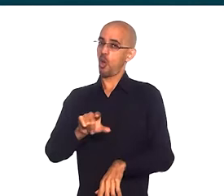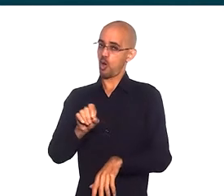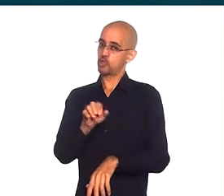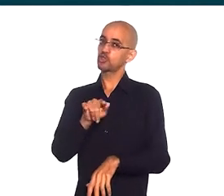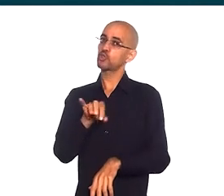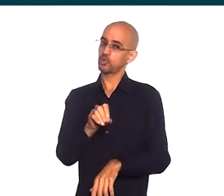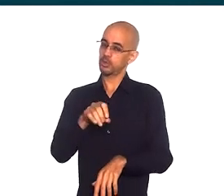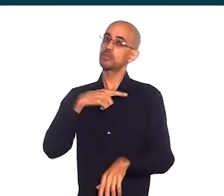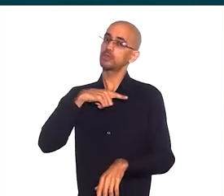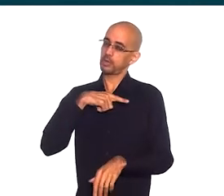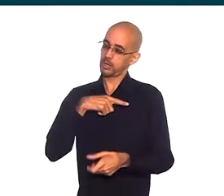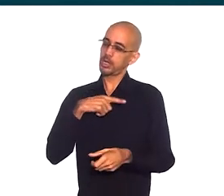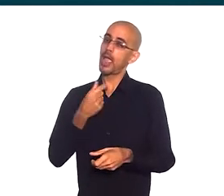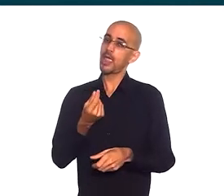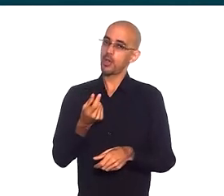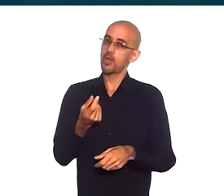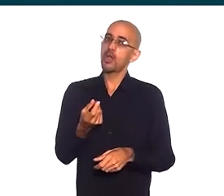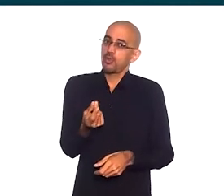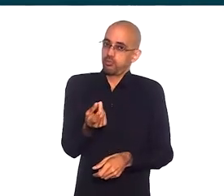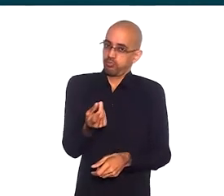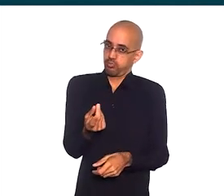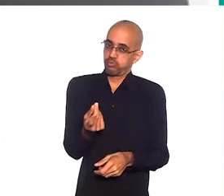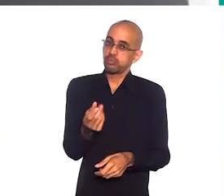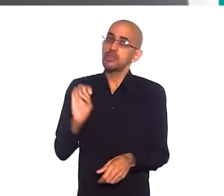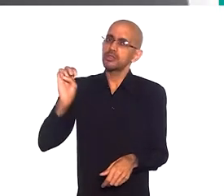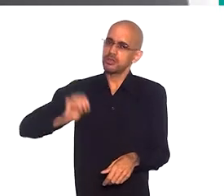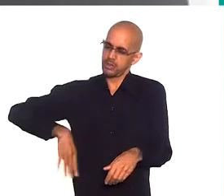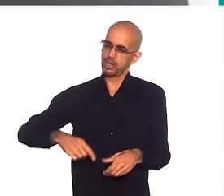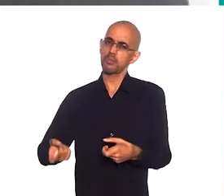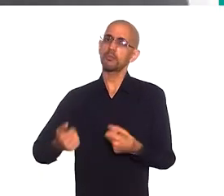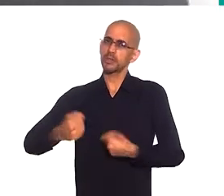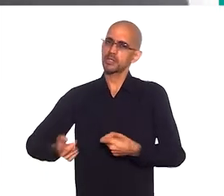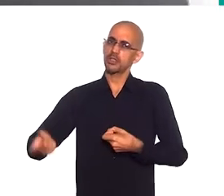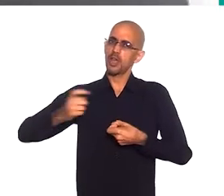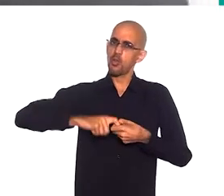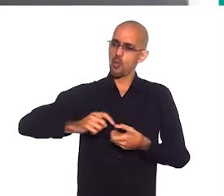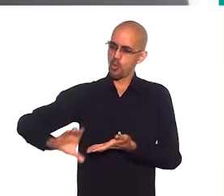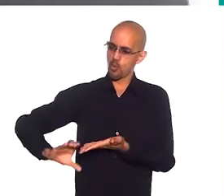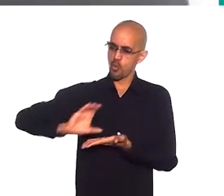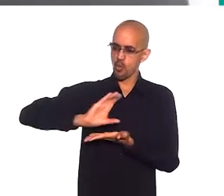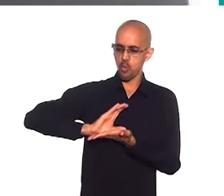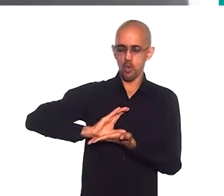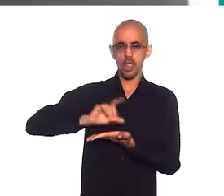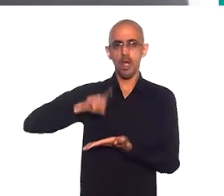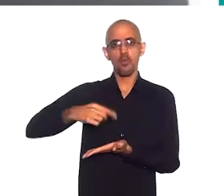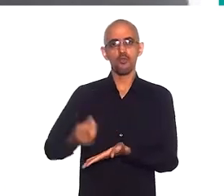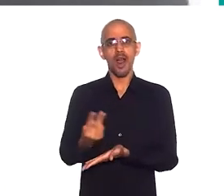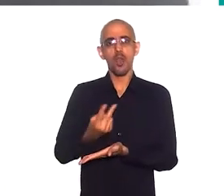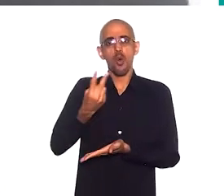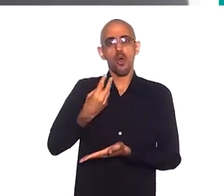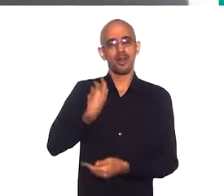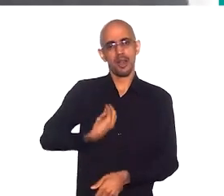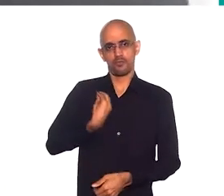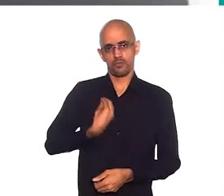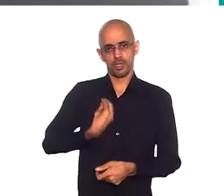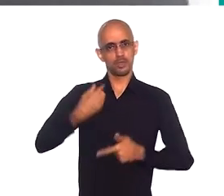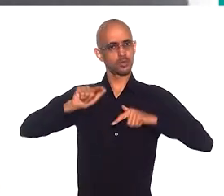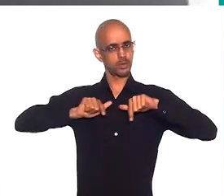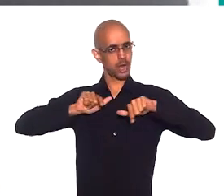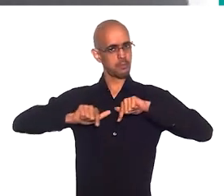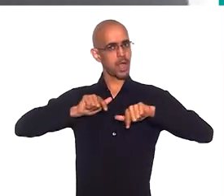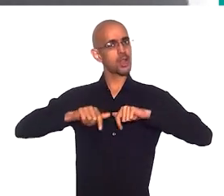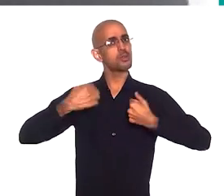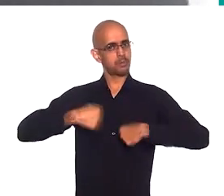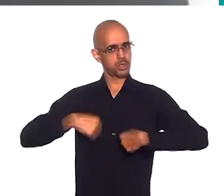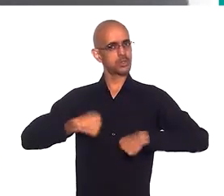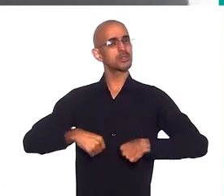econômica tem que ter retorno, porque o retorno é valorizar a vida, né? O trabalho, claro que